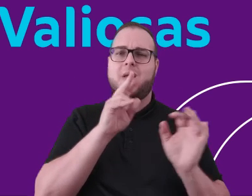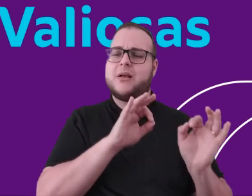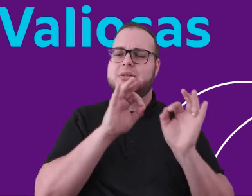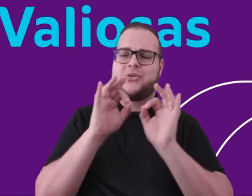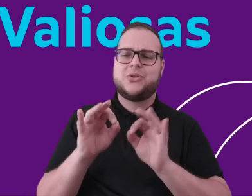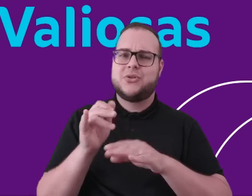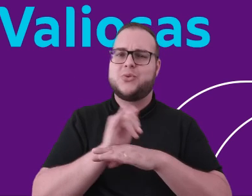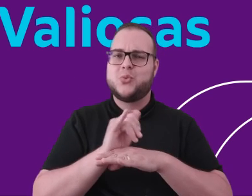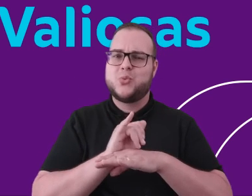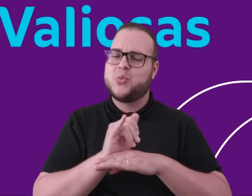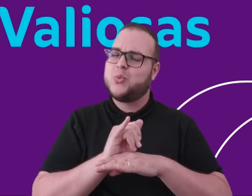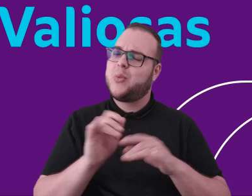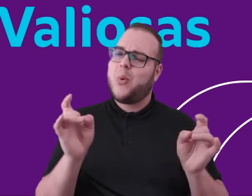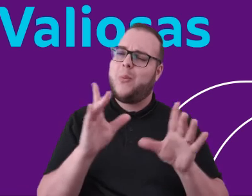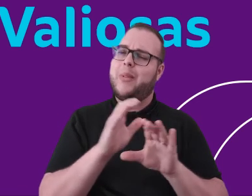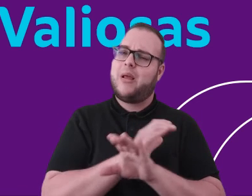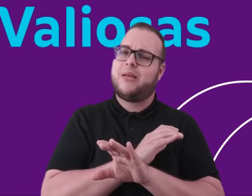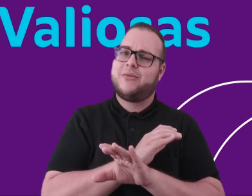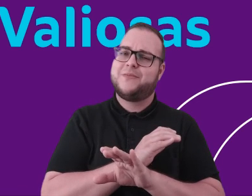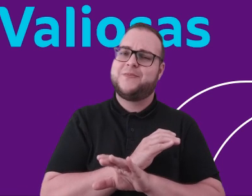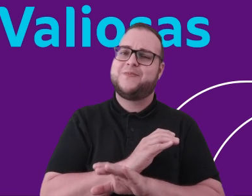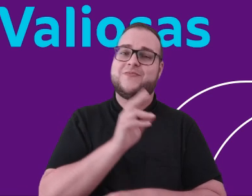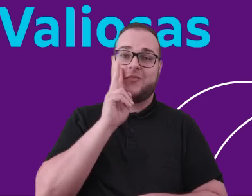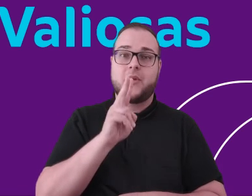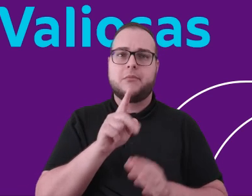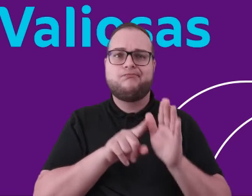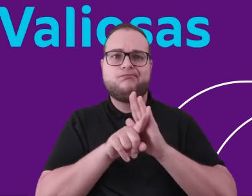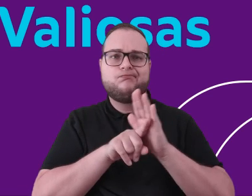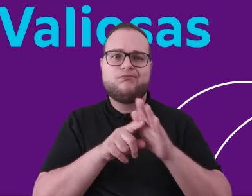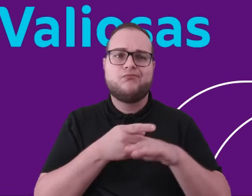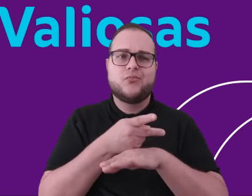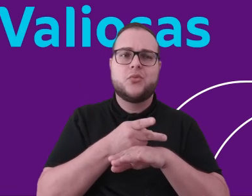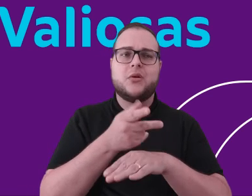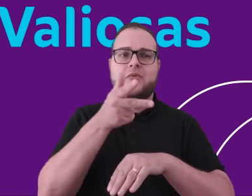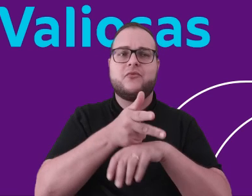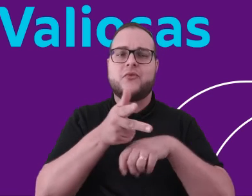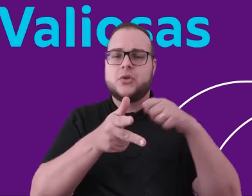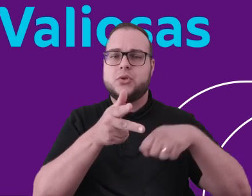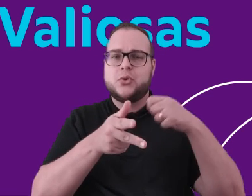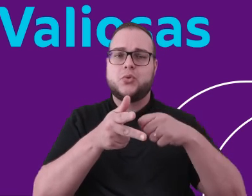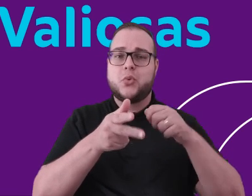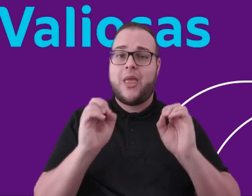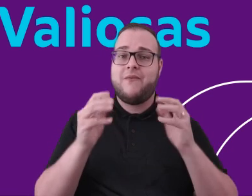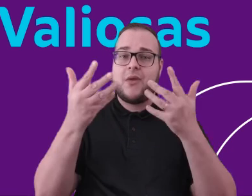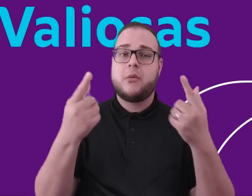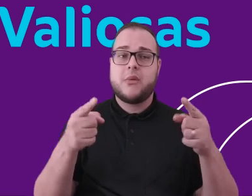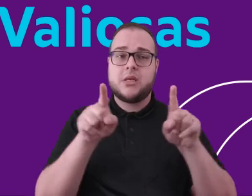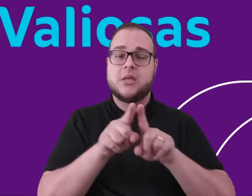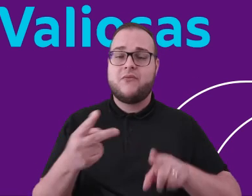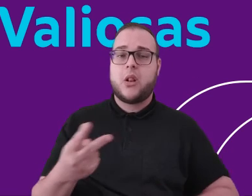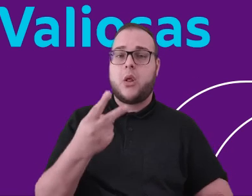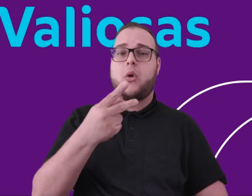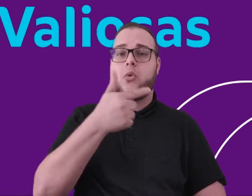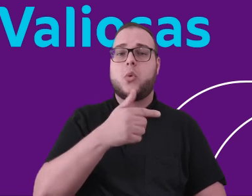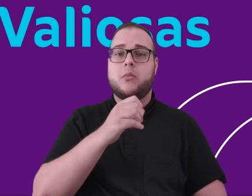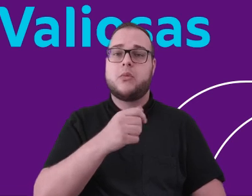apresentação completa no YouTube da CBA. Basta procurar o vídeo Evento Parcerias Valiosas 2021 no